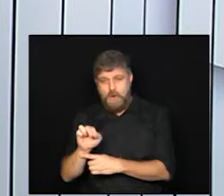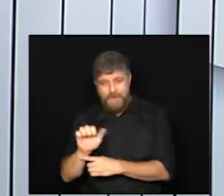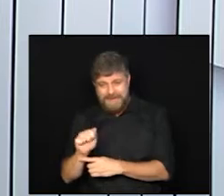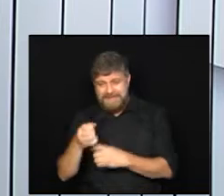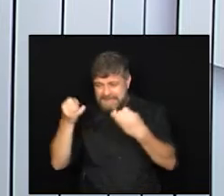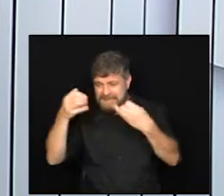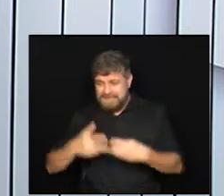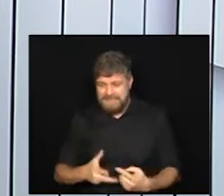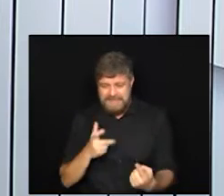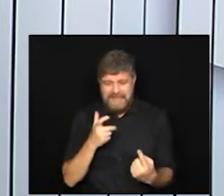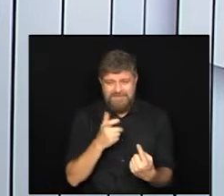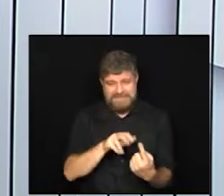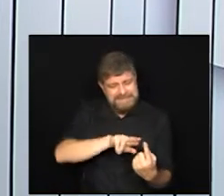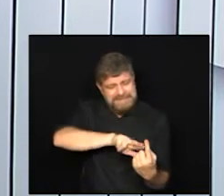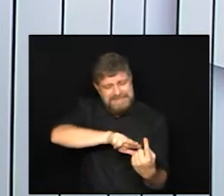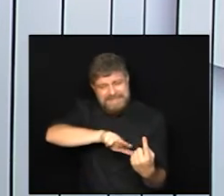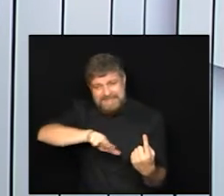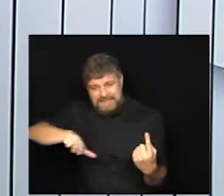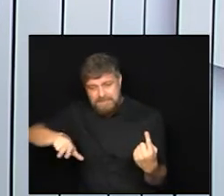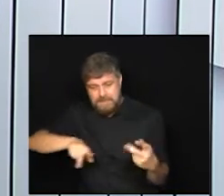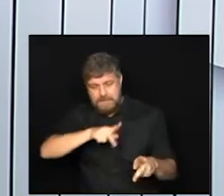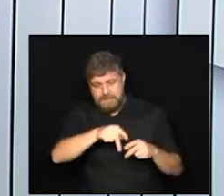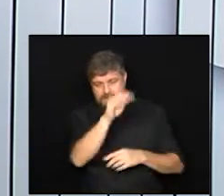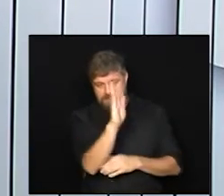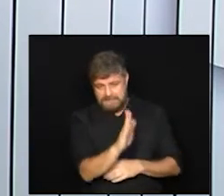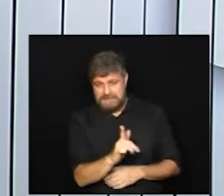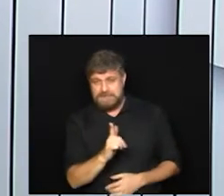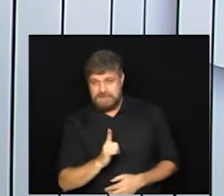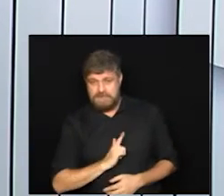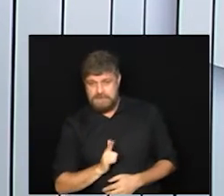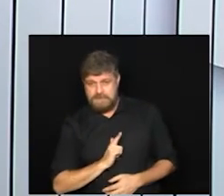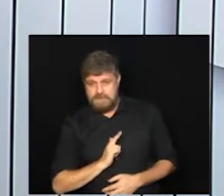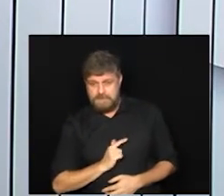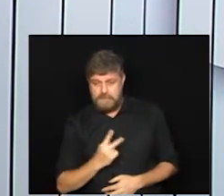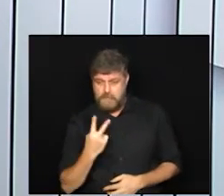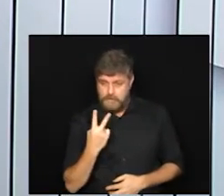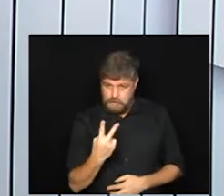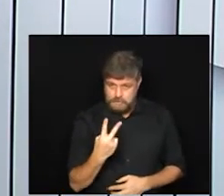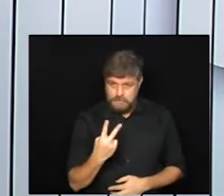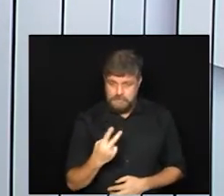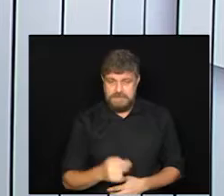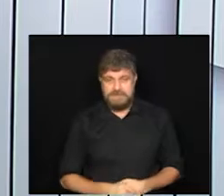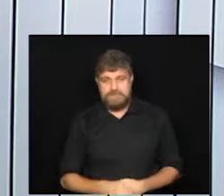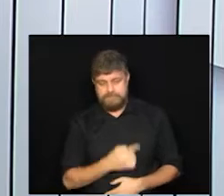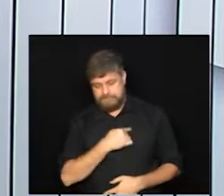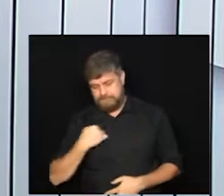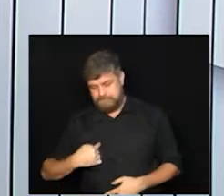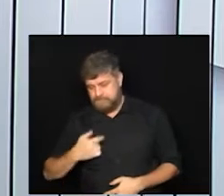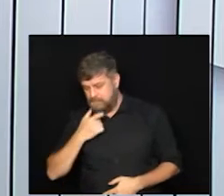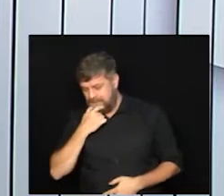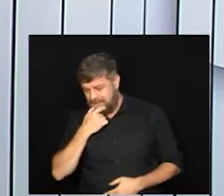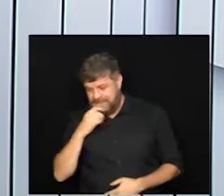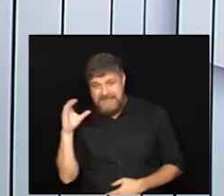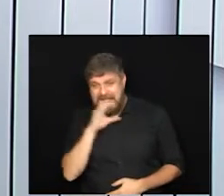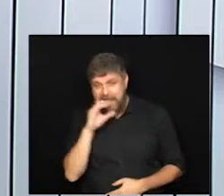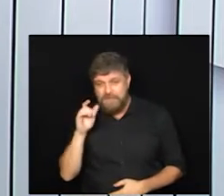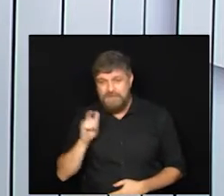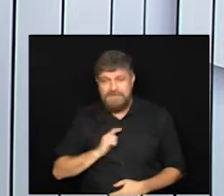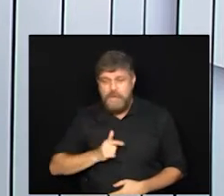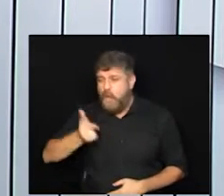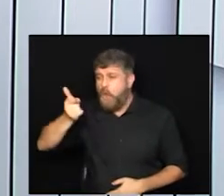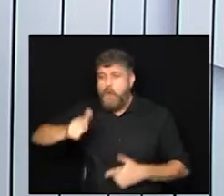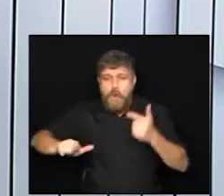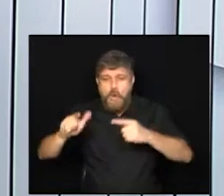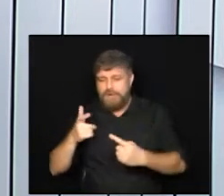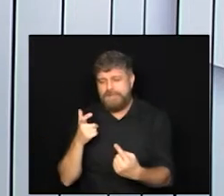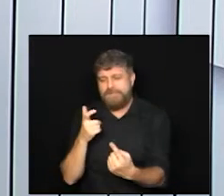mais diferentes vacinas que nós temos disponível neste momento duas aqui no nosso país mas em breve a gente pode ter a Sputnik